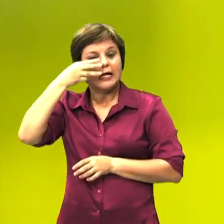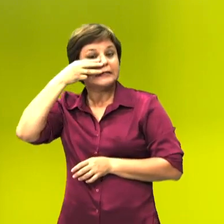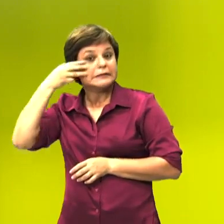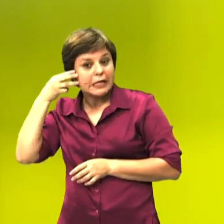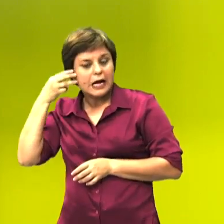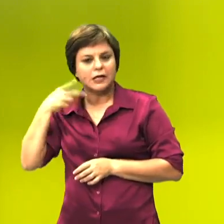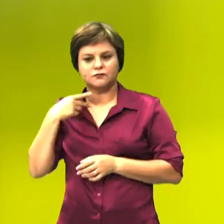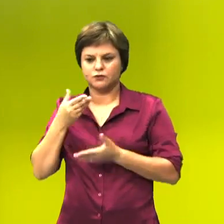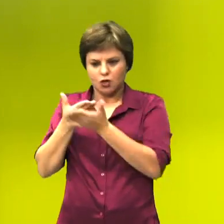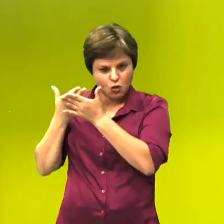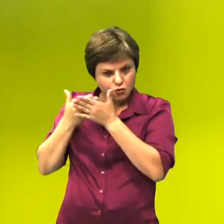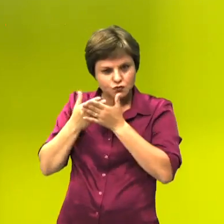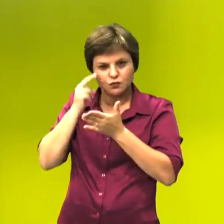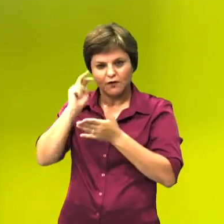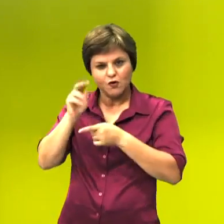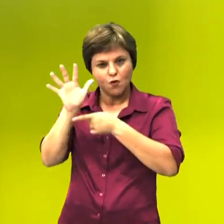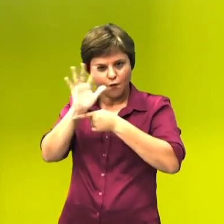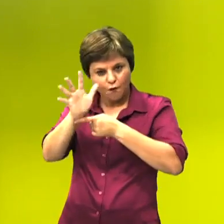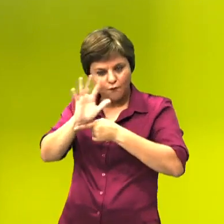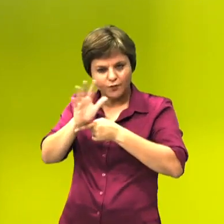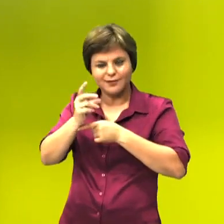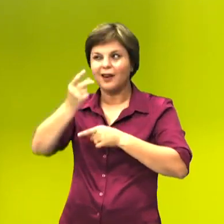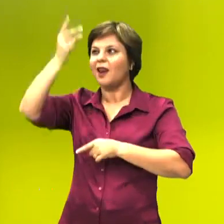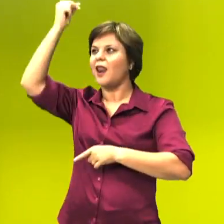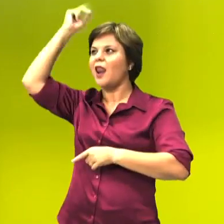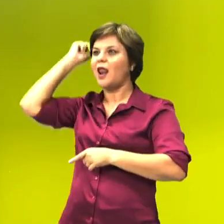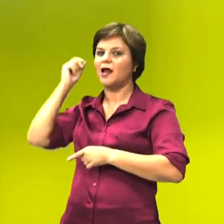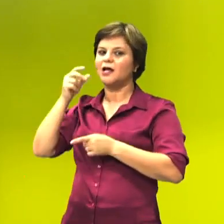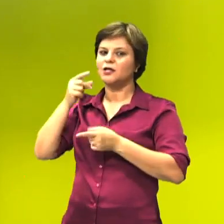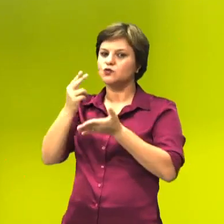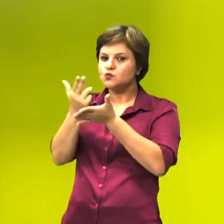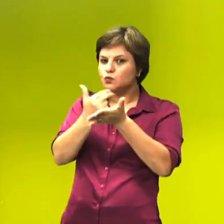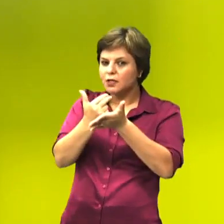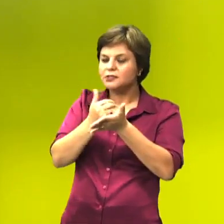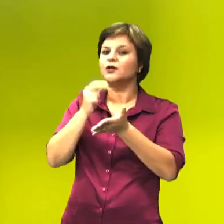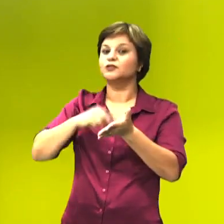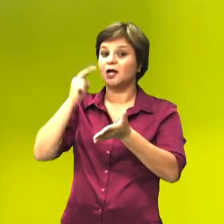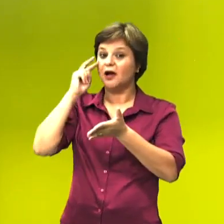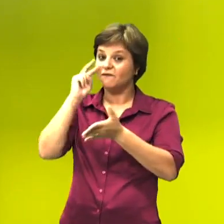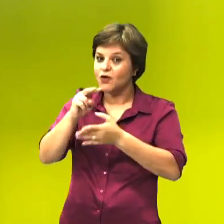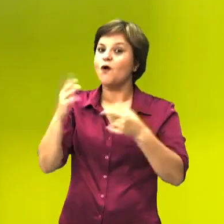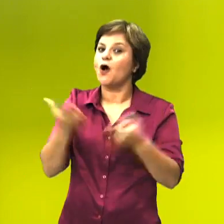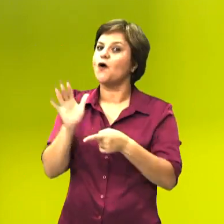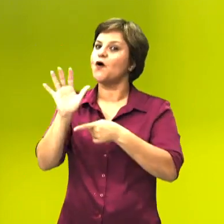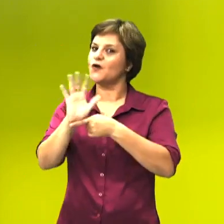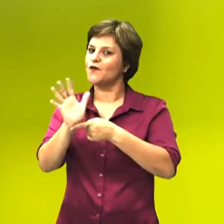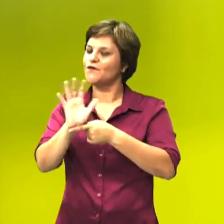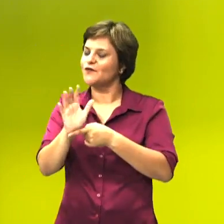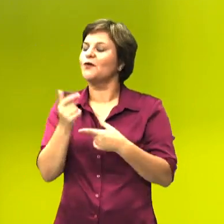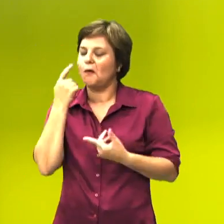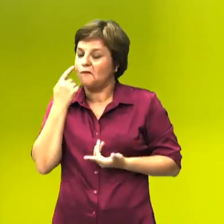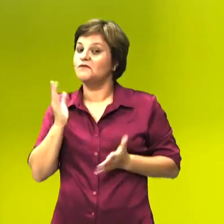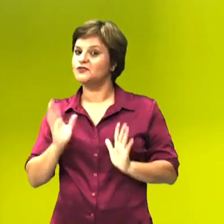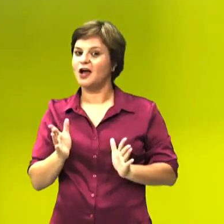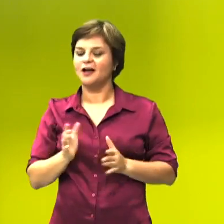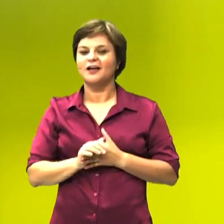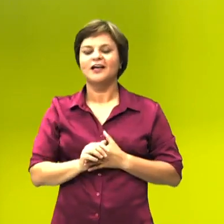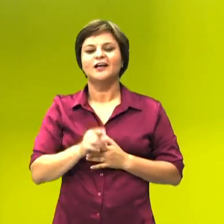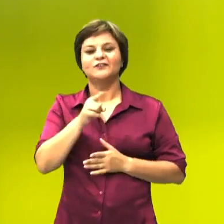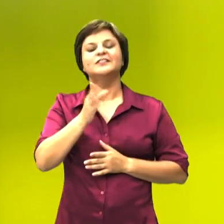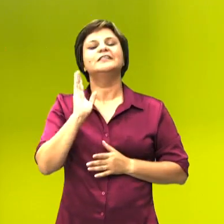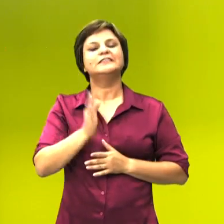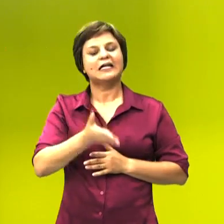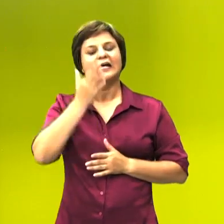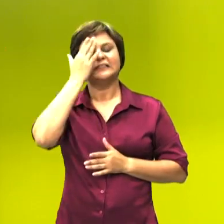filme Rei Leão, se não é da televisão lá do desenho, é da live action, né? Óbvio, o nome bonito, você já deve